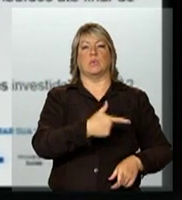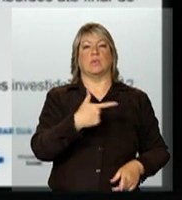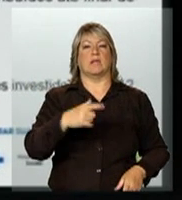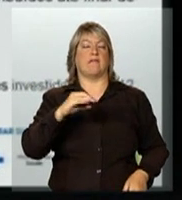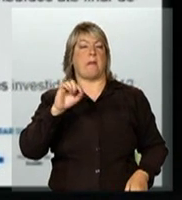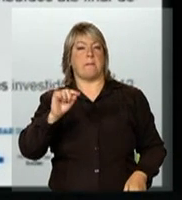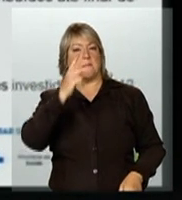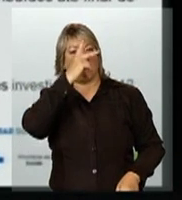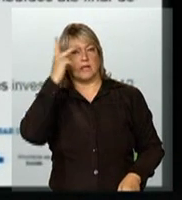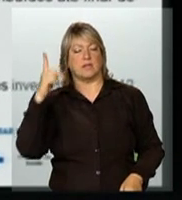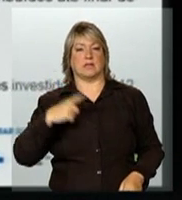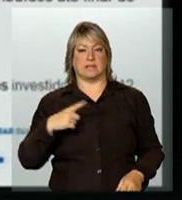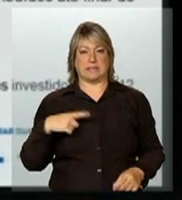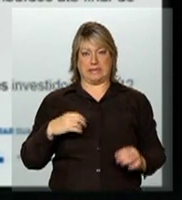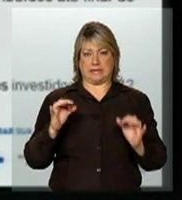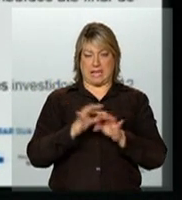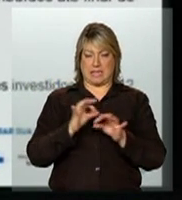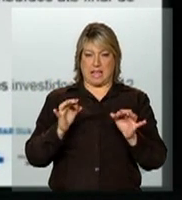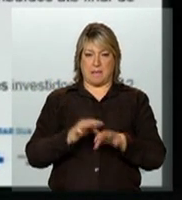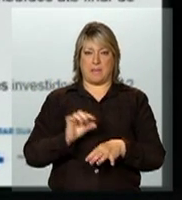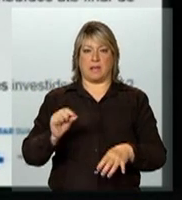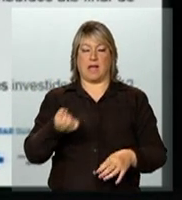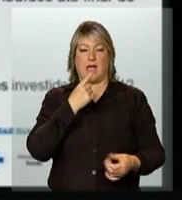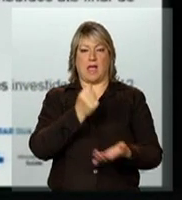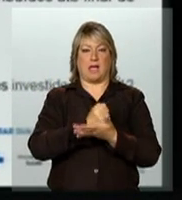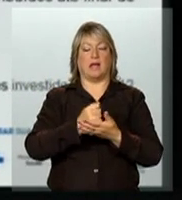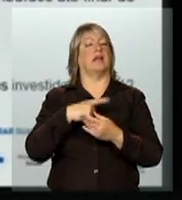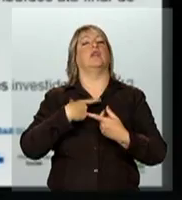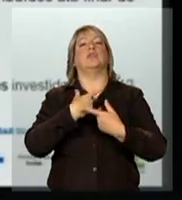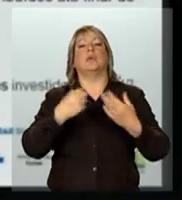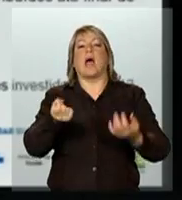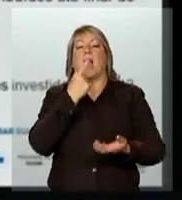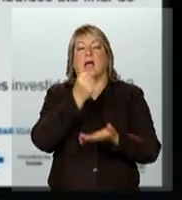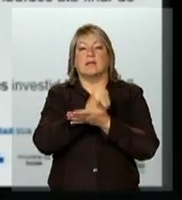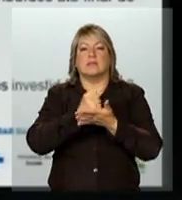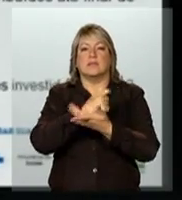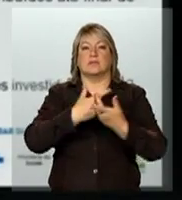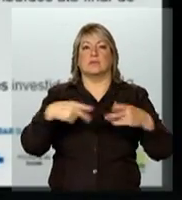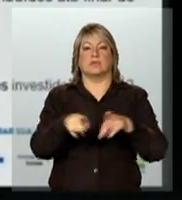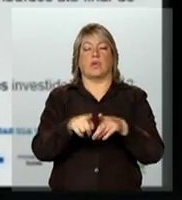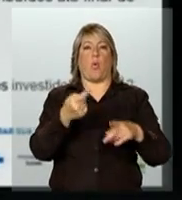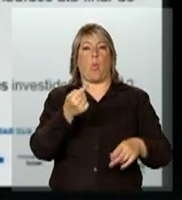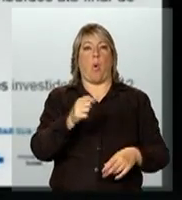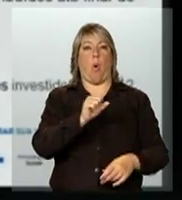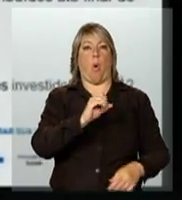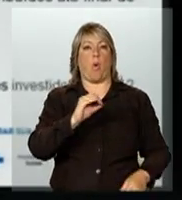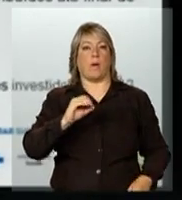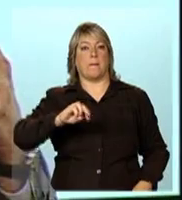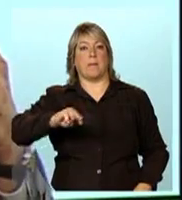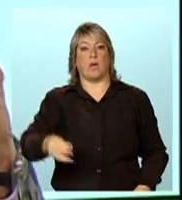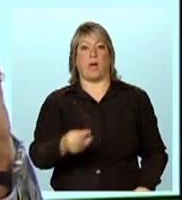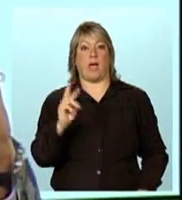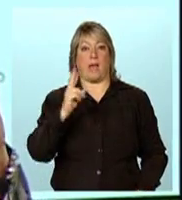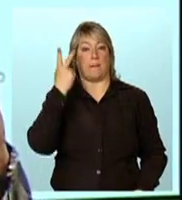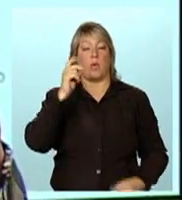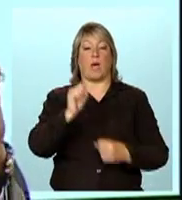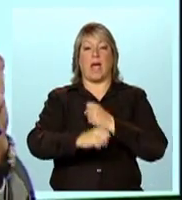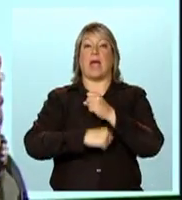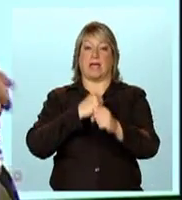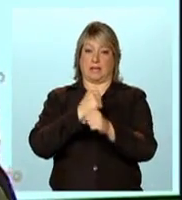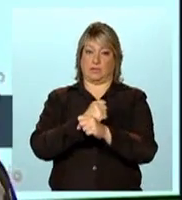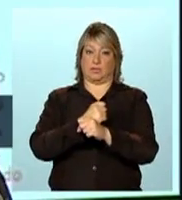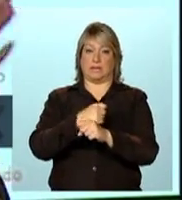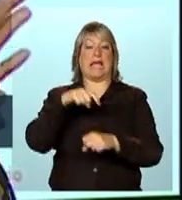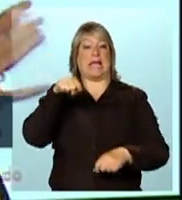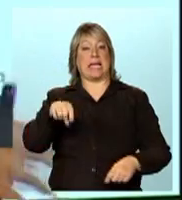em terapia de antirretrovirais só com gasto de antirretrovirais quase 800 milhões de reais nesse ano.